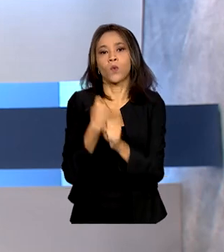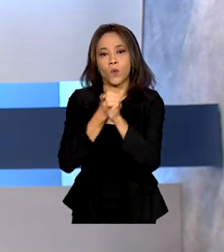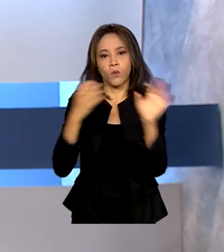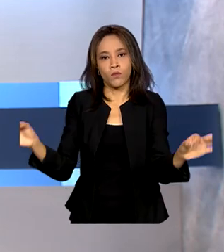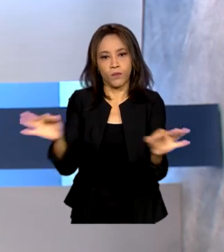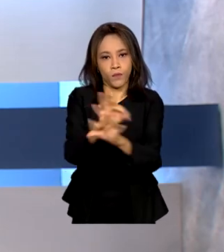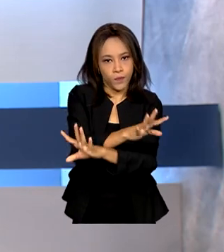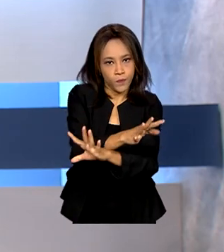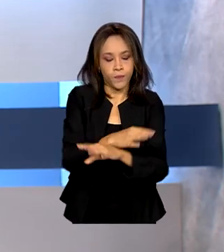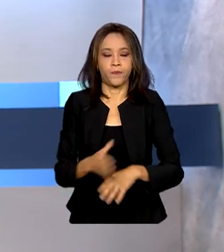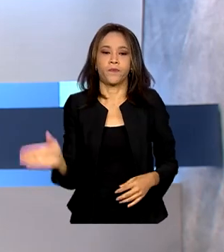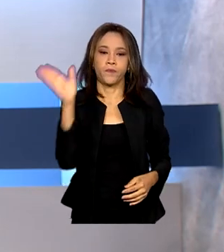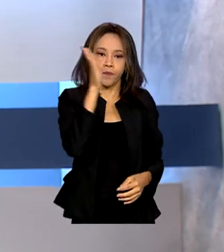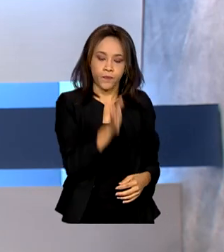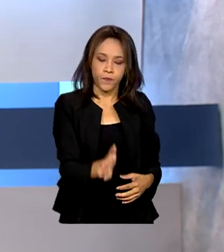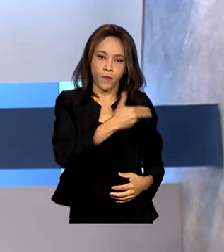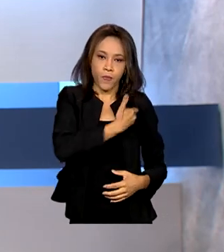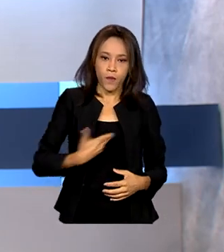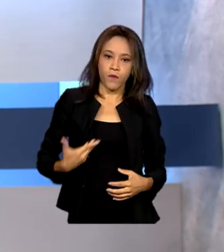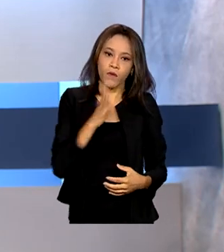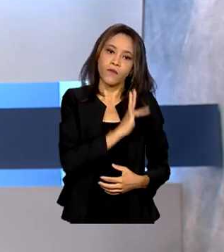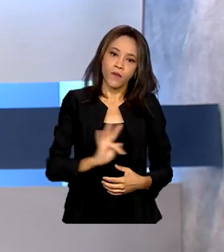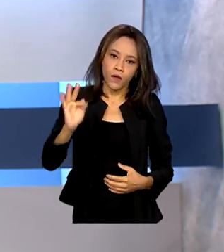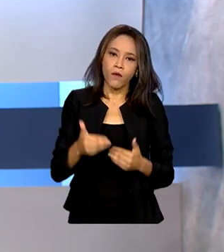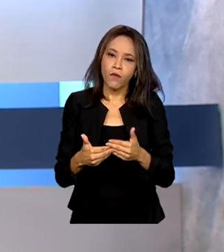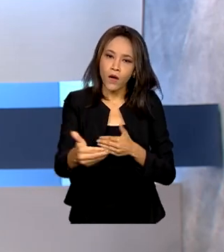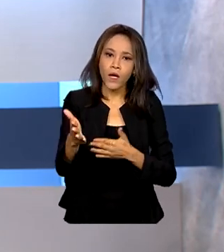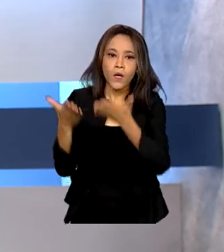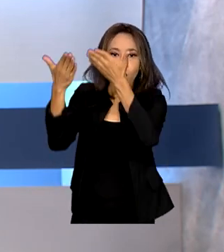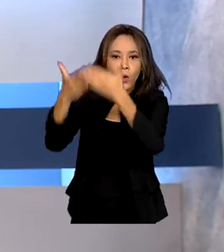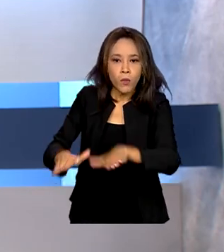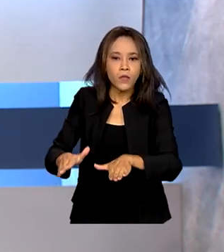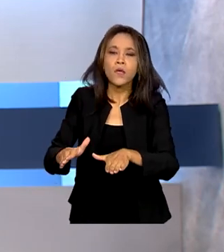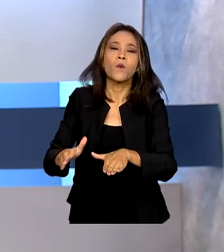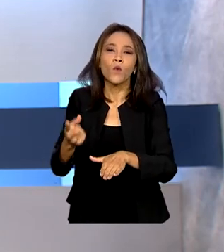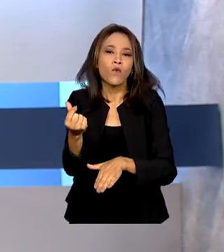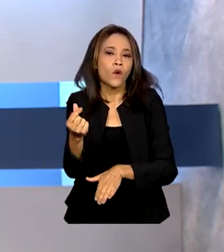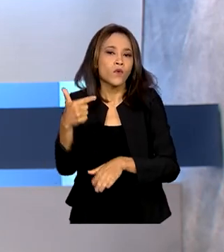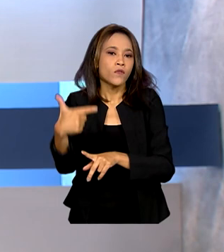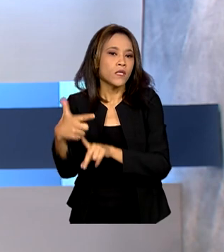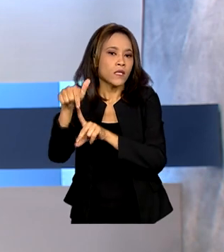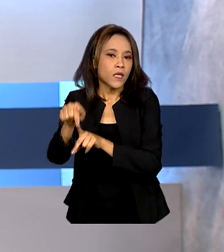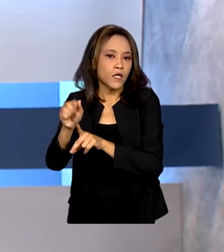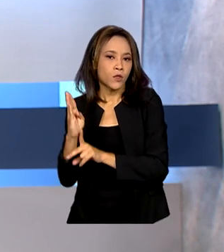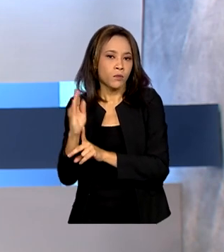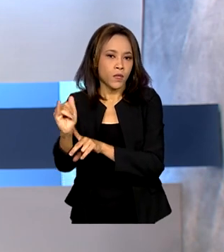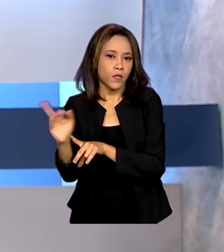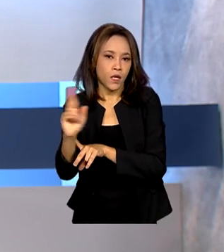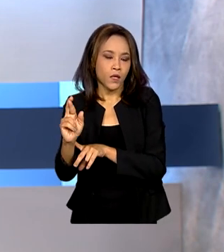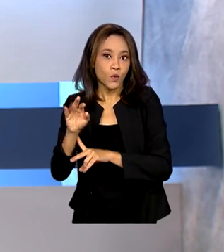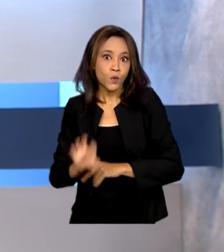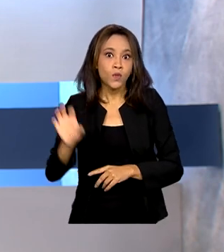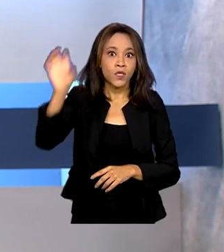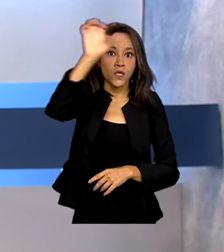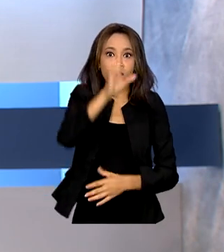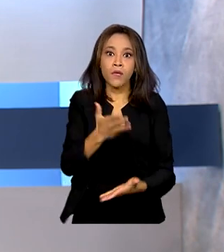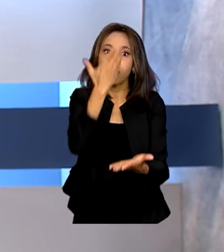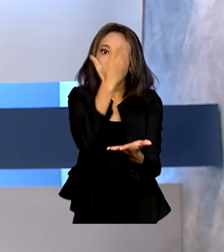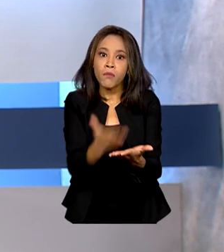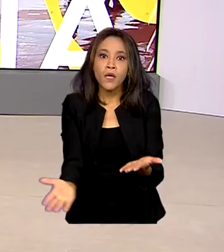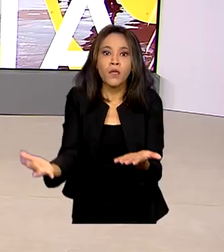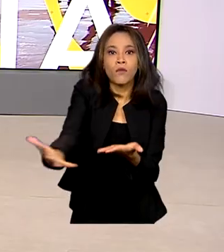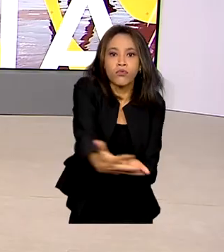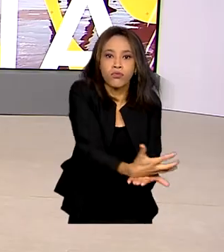O governo federal vai compensar em quase 27 bilhões de reais os estados que perderam arrecadação no ano